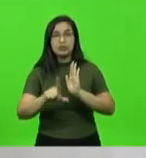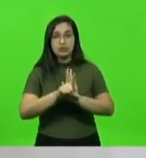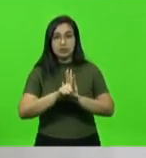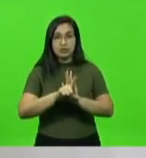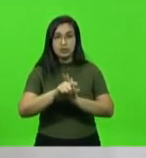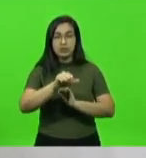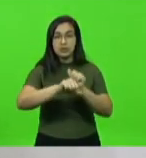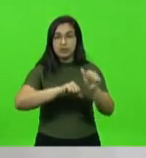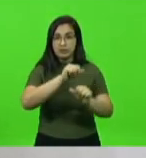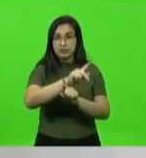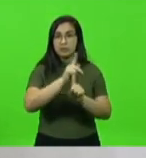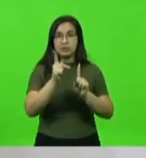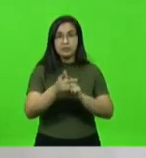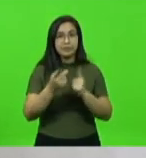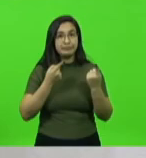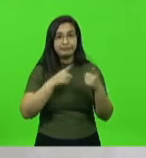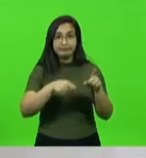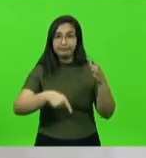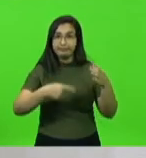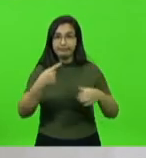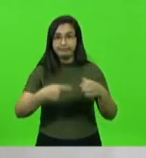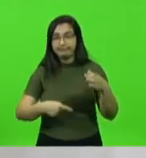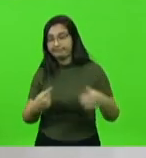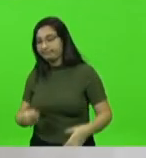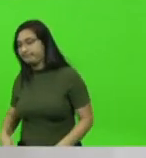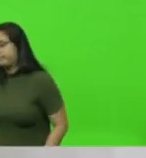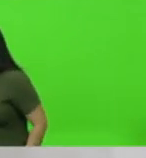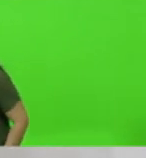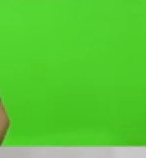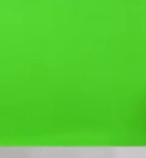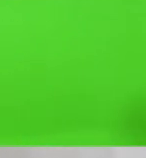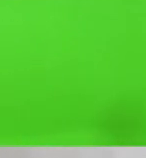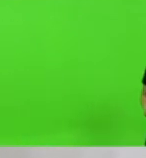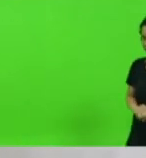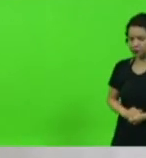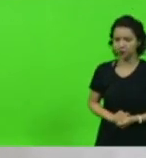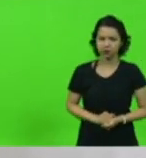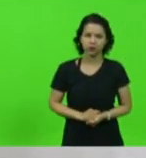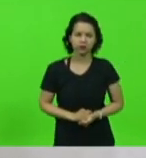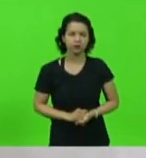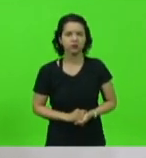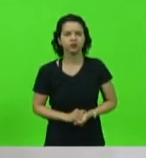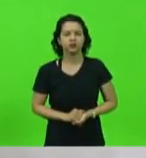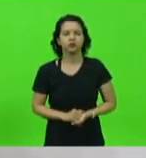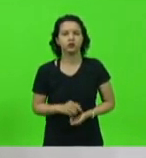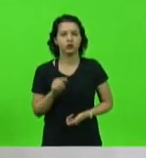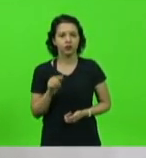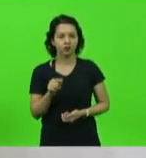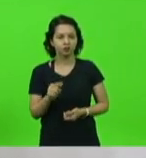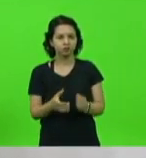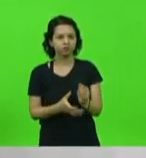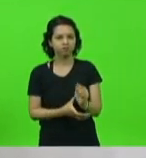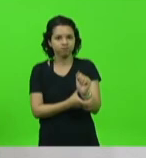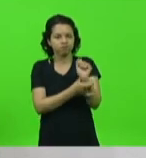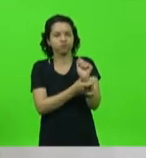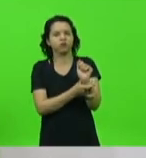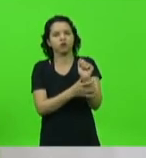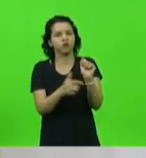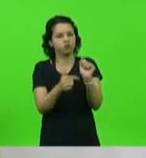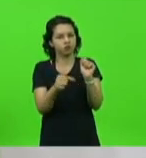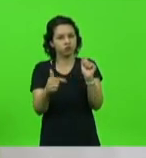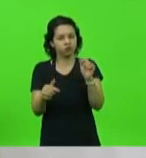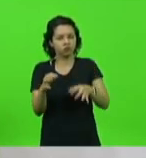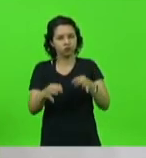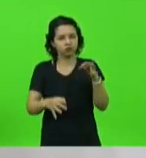Previdência foram rejeitadas pelas comissões, pois a inserção de qualquer uma delas geraria total insegurança jurídica pela